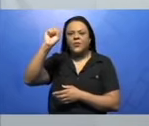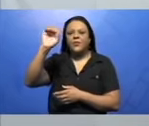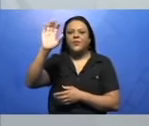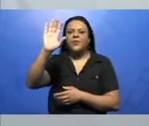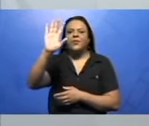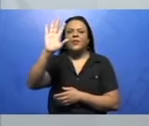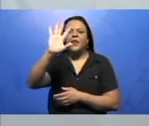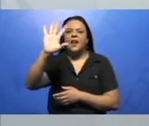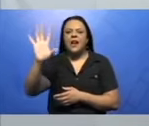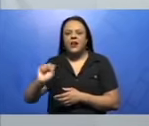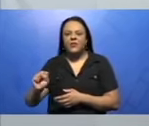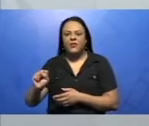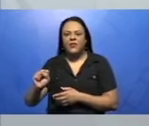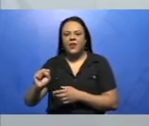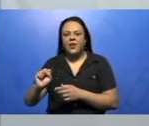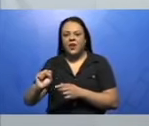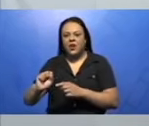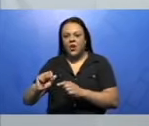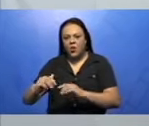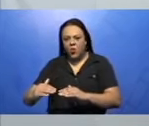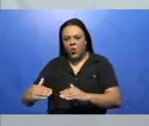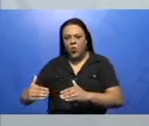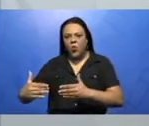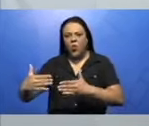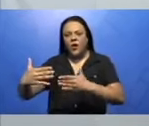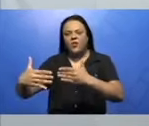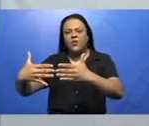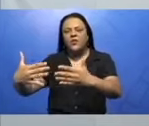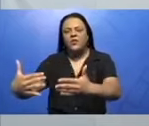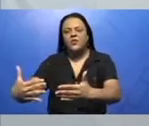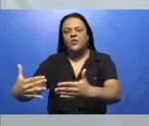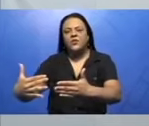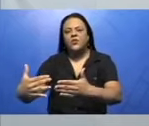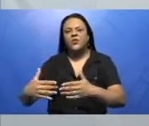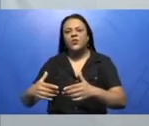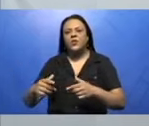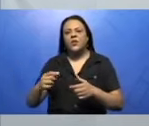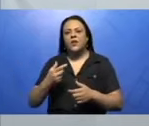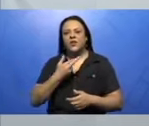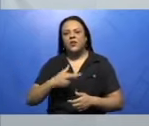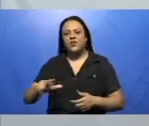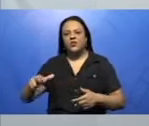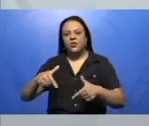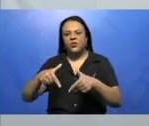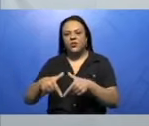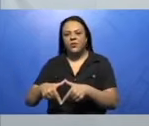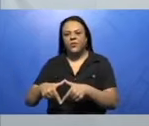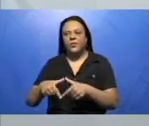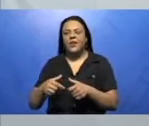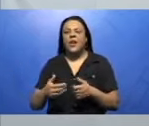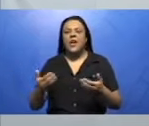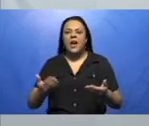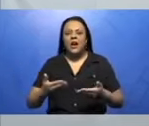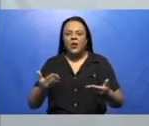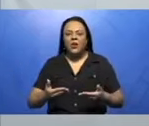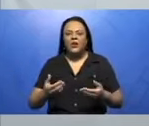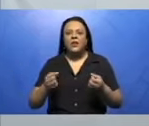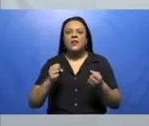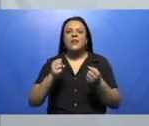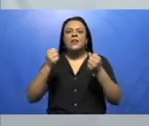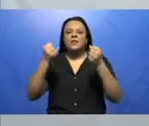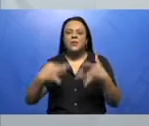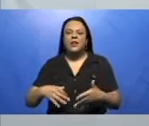e agora nós vamos falar de algumas características da religiosidade das tribos africanas.